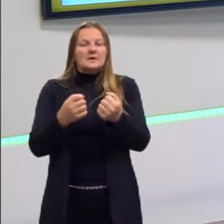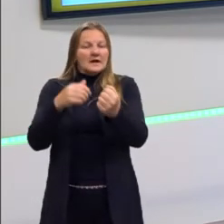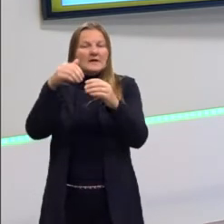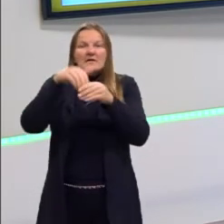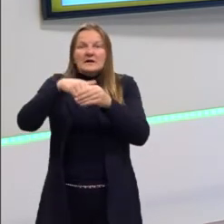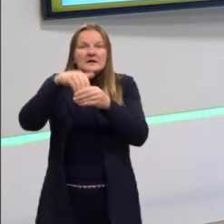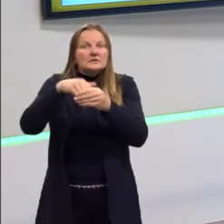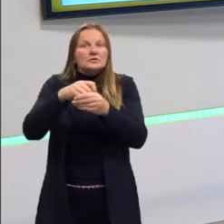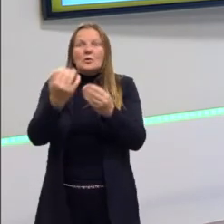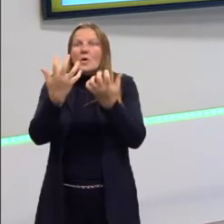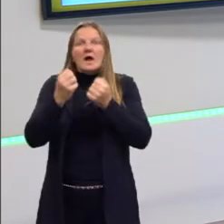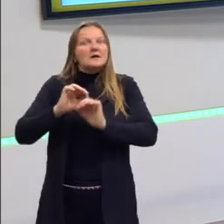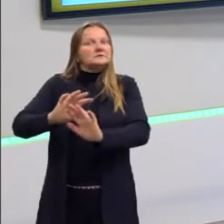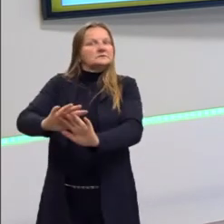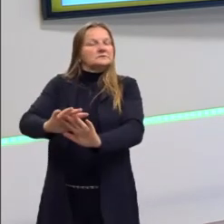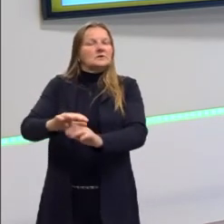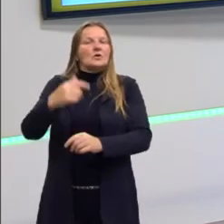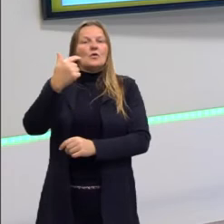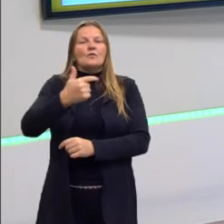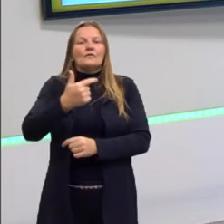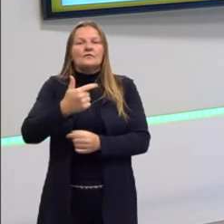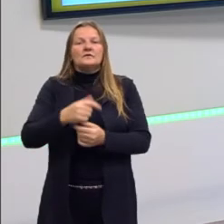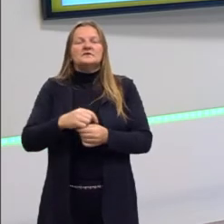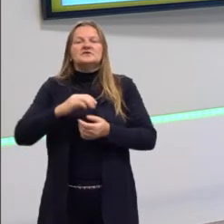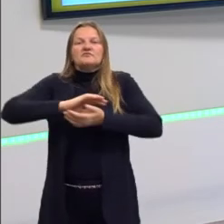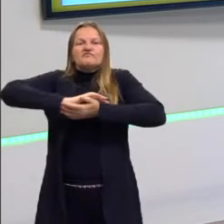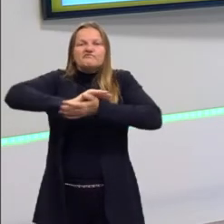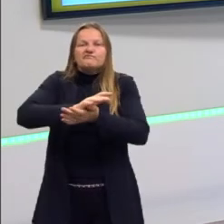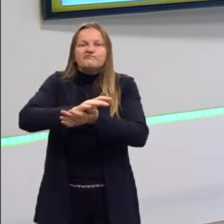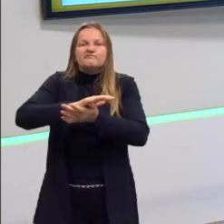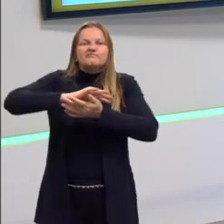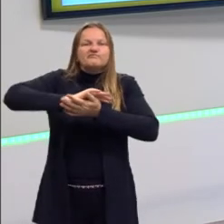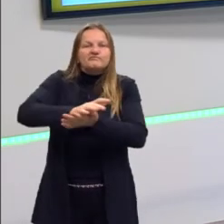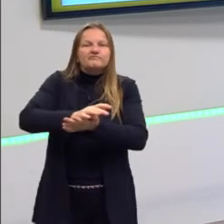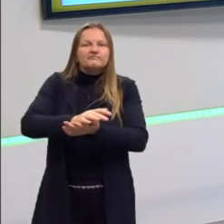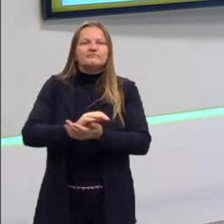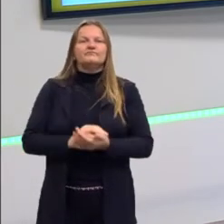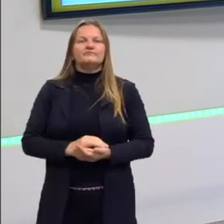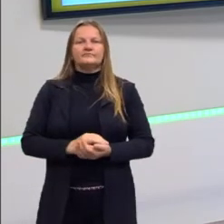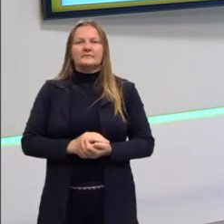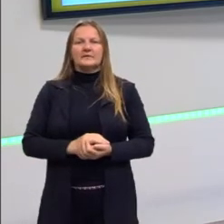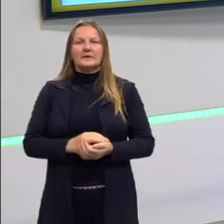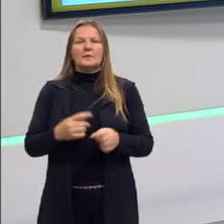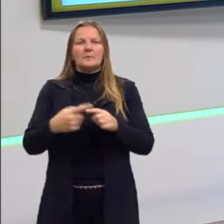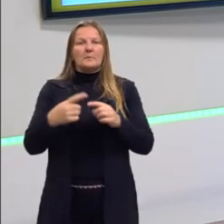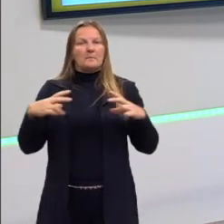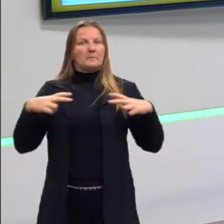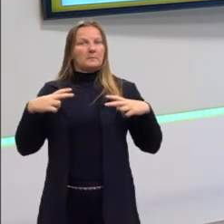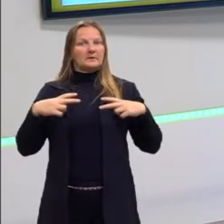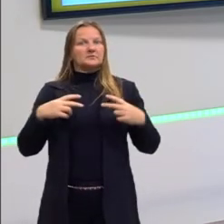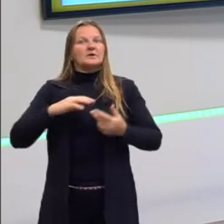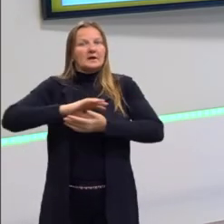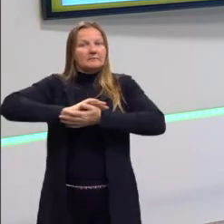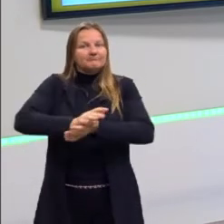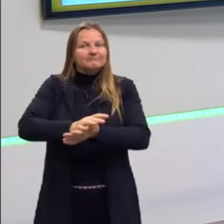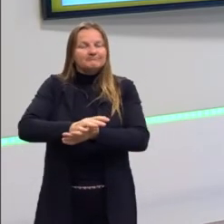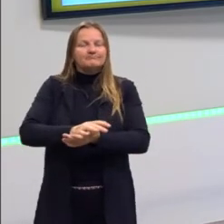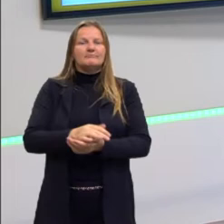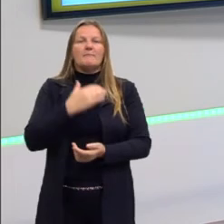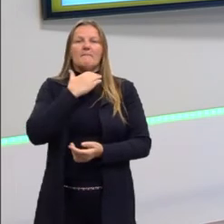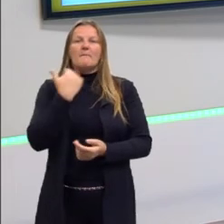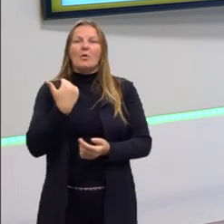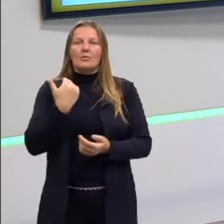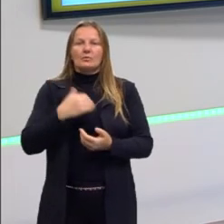eleições. O vice dele é morto, não por questões políticas, por questões pessoais. Só que isso acaba